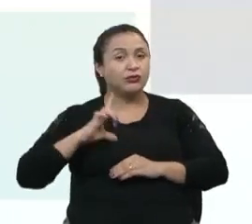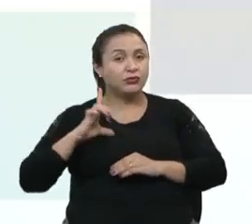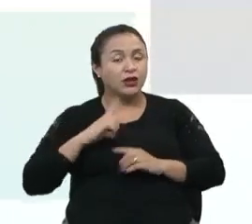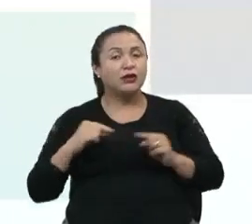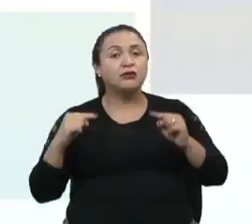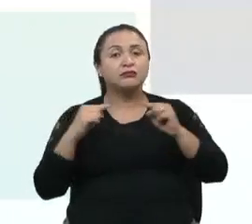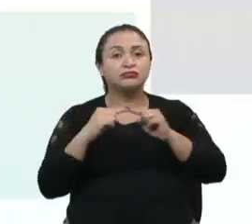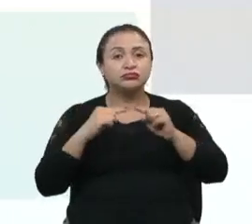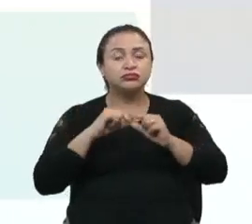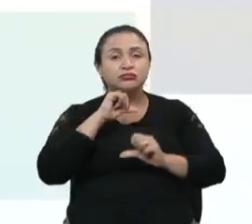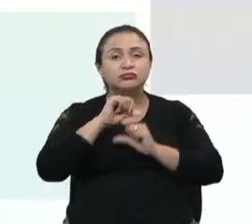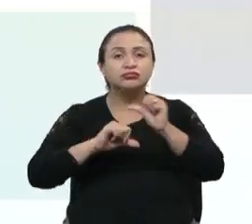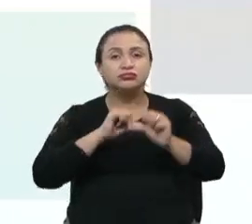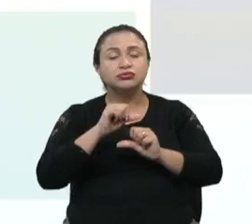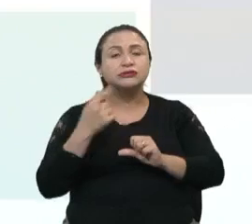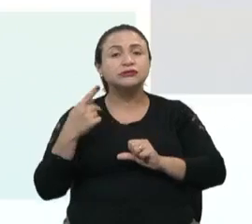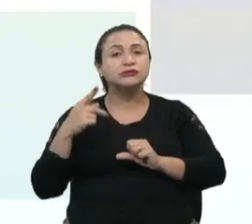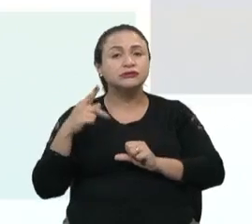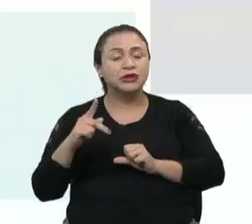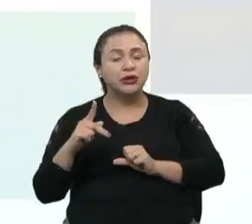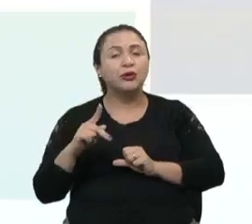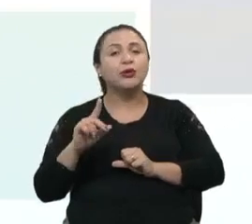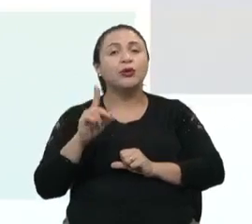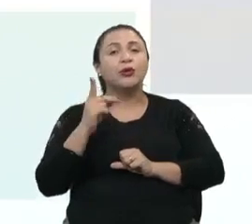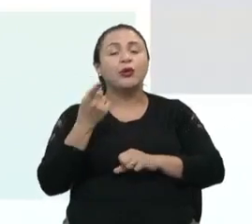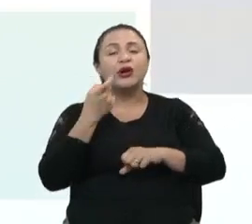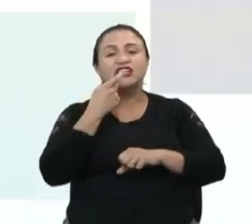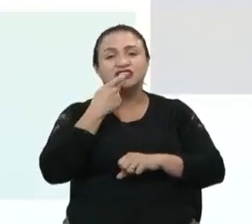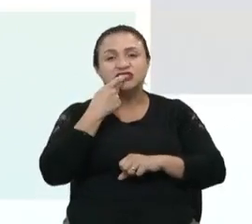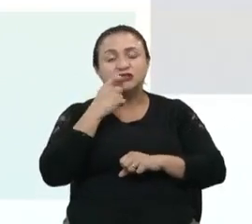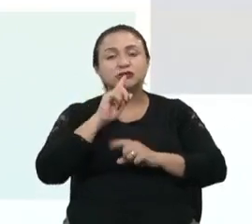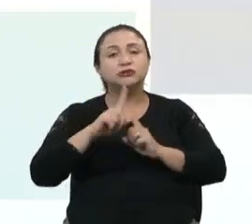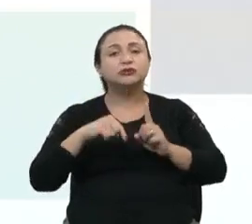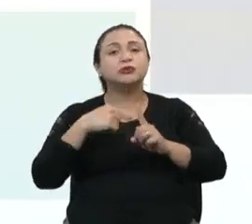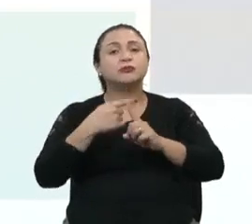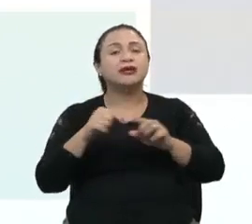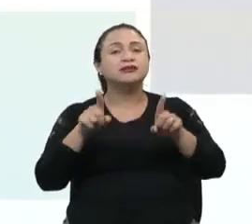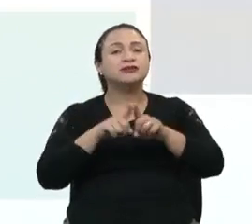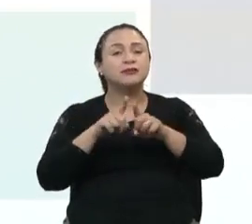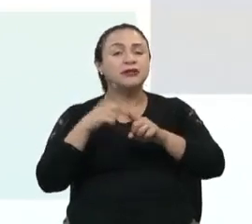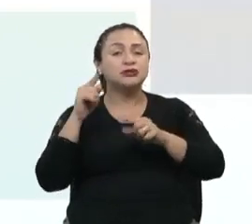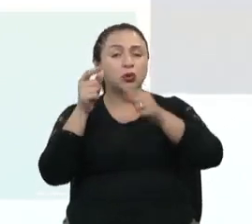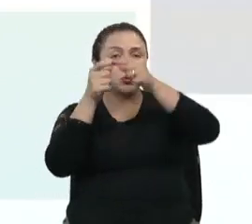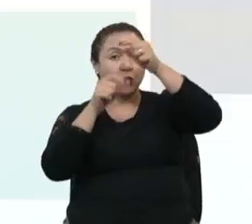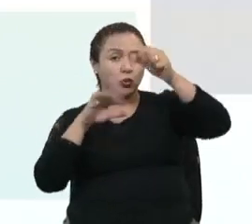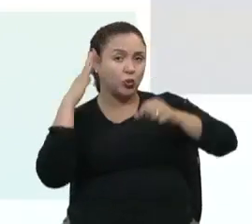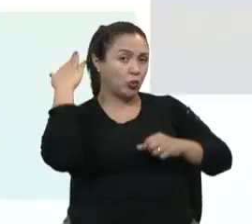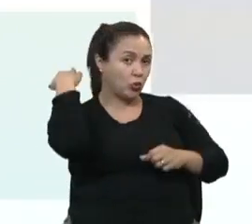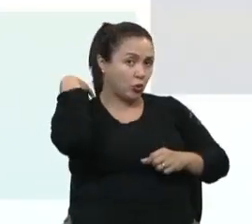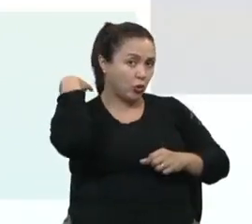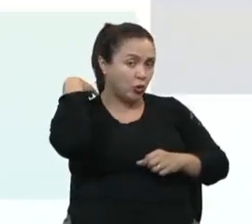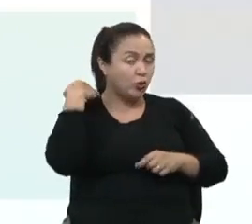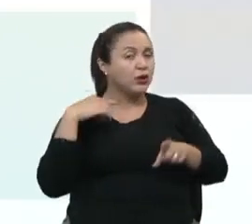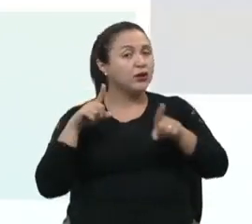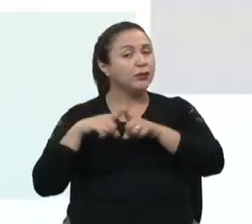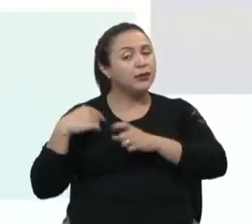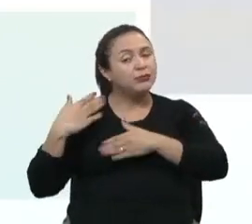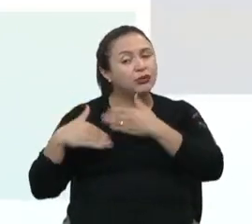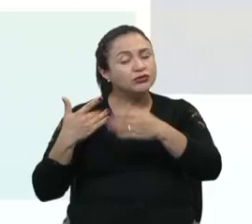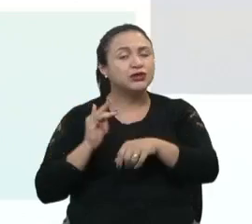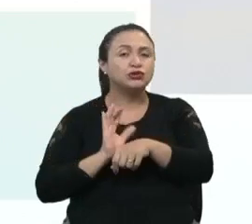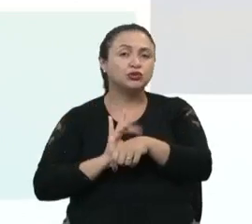alterações na densidade mineral óssea, mas há deformidades da coluna, há processos patológicos,